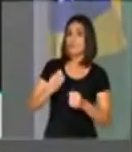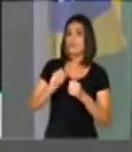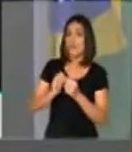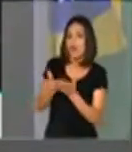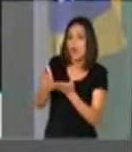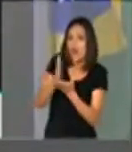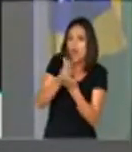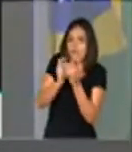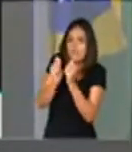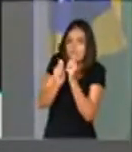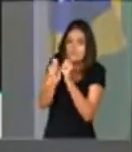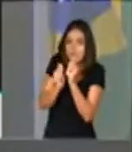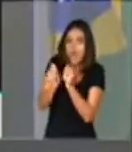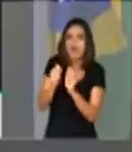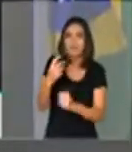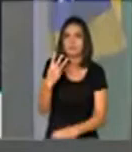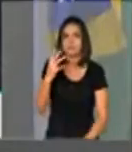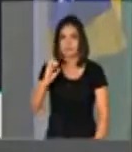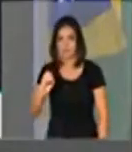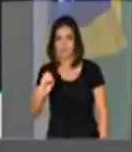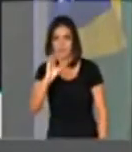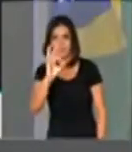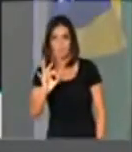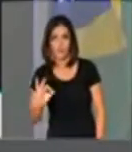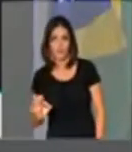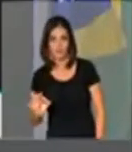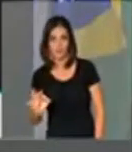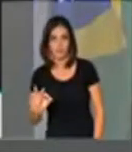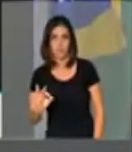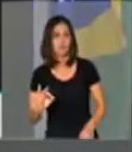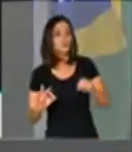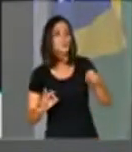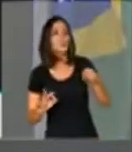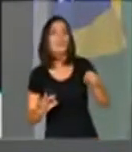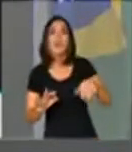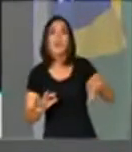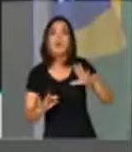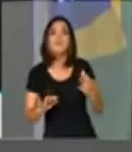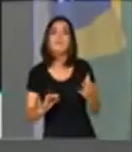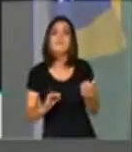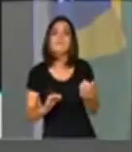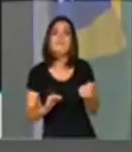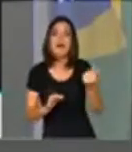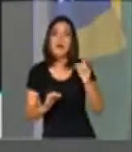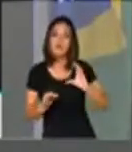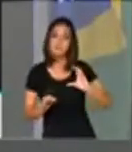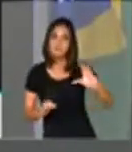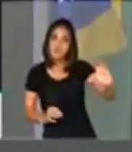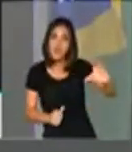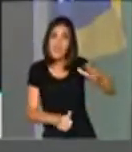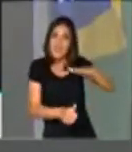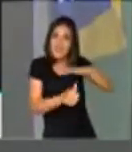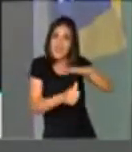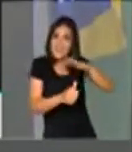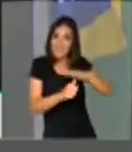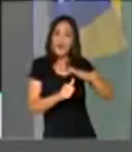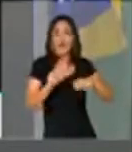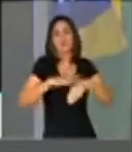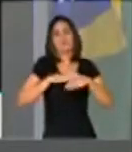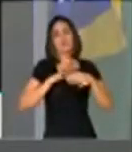contingenciamento de 30% em cima do valor que o reitor tem